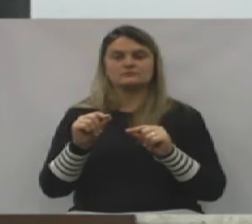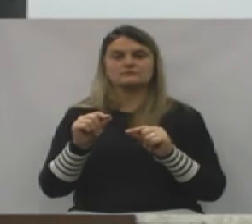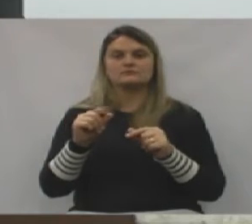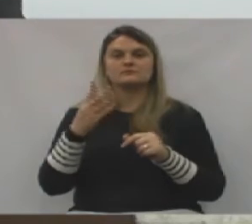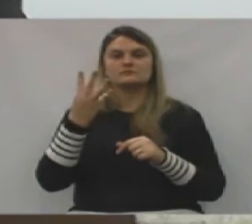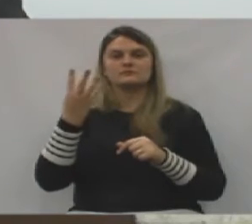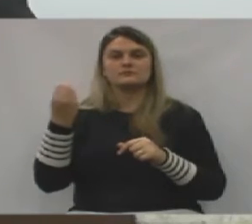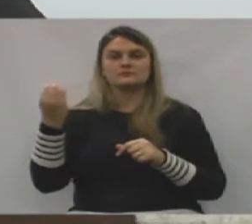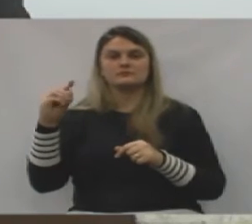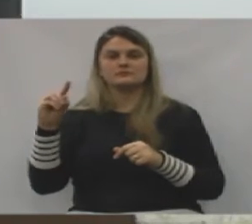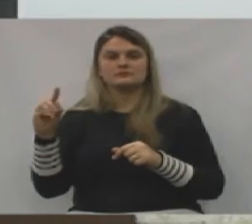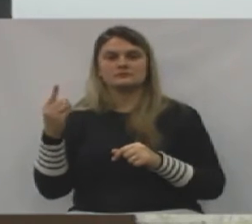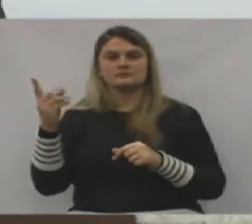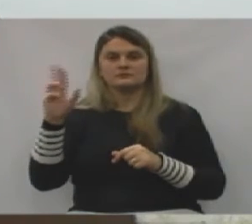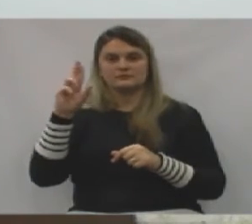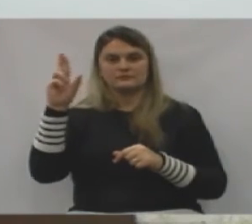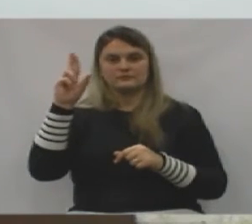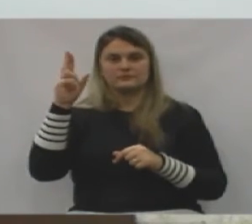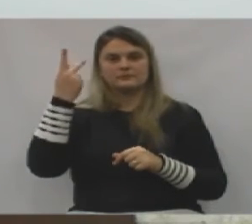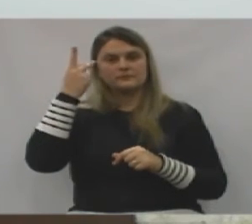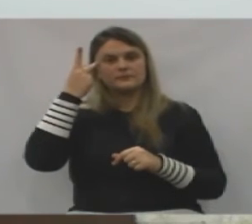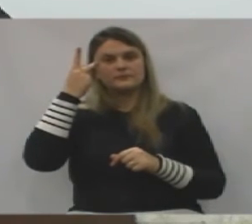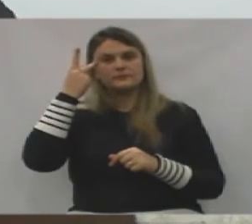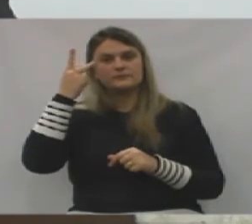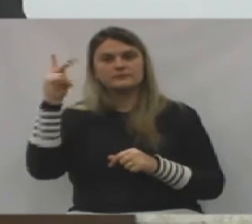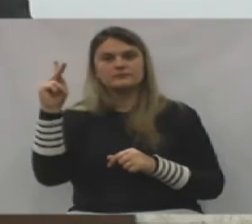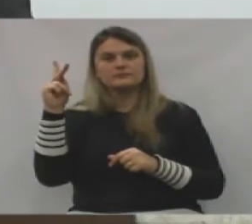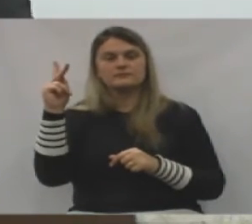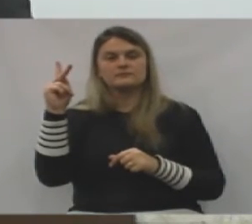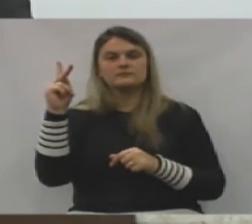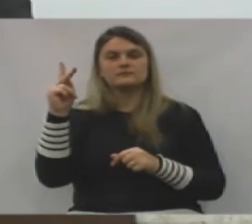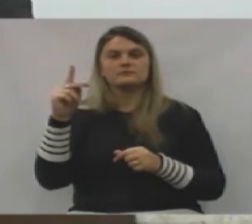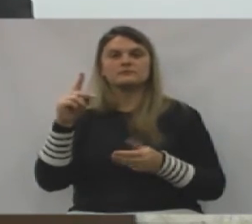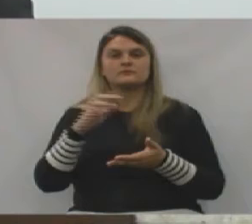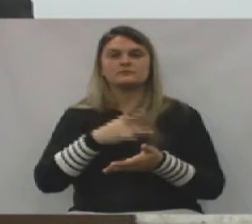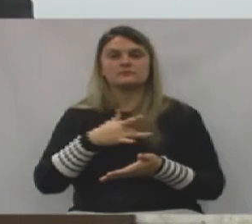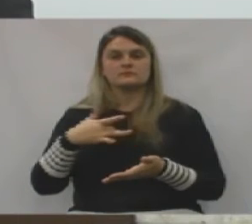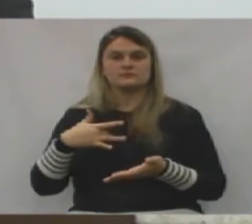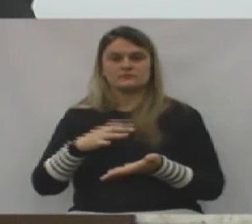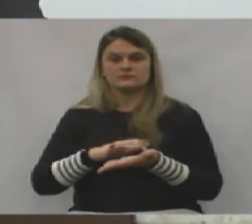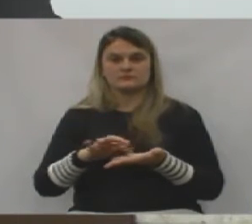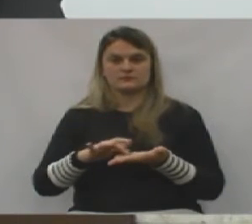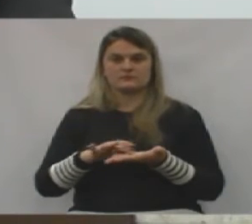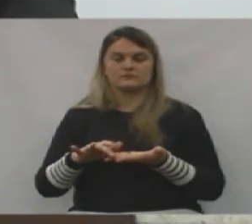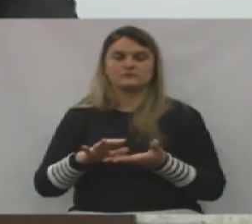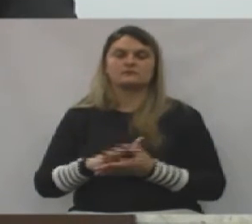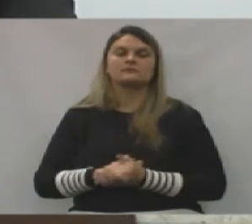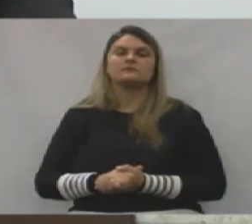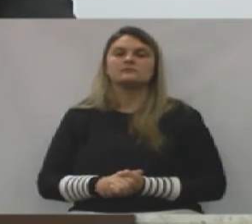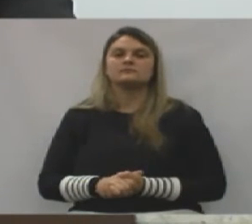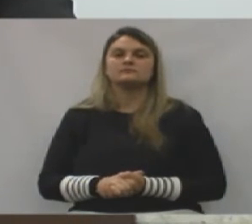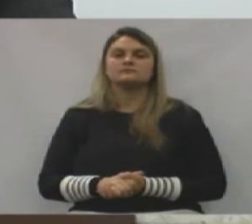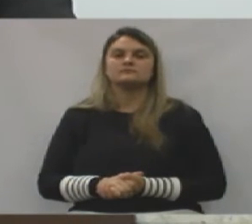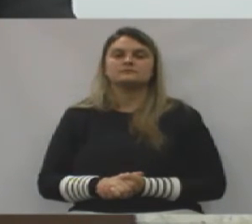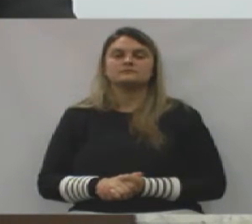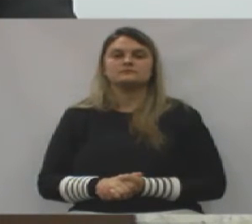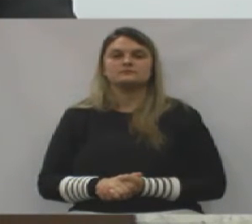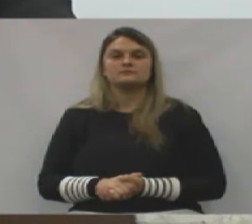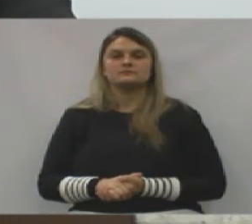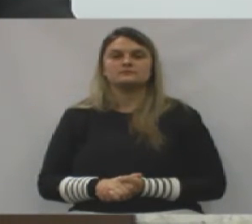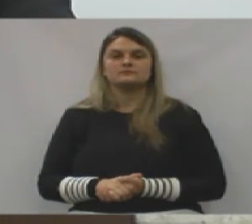estes 400 mil reais para a liberação dessas filas,